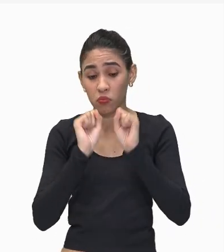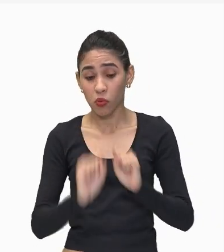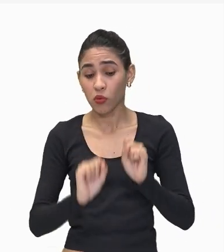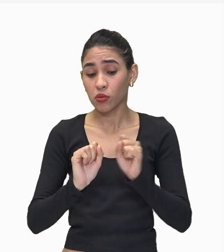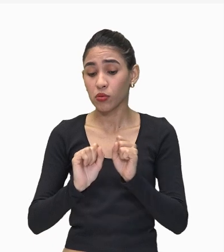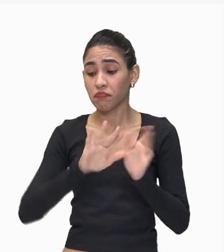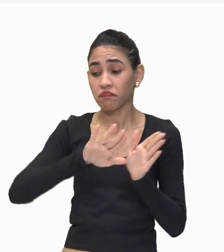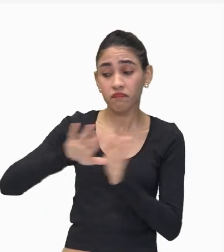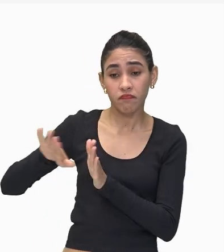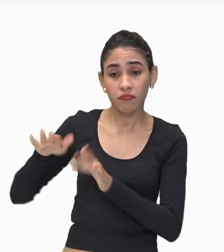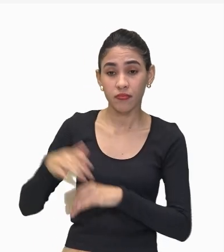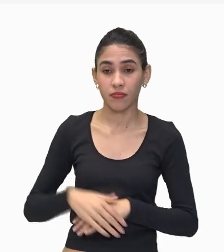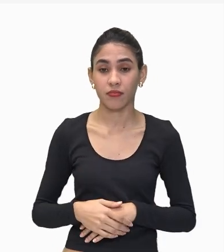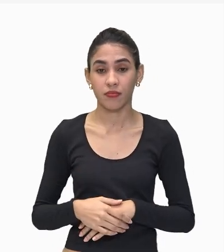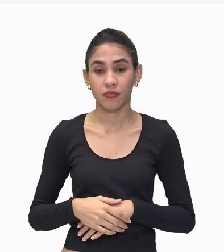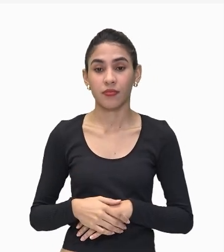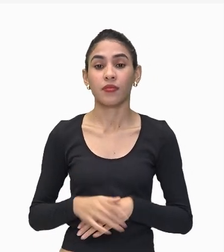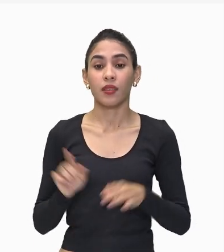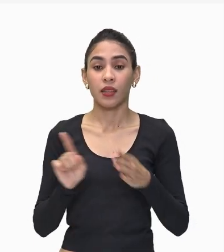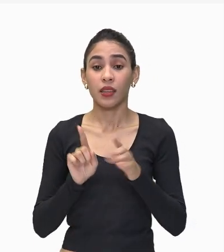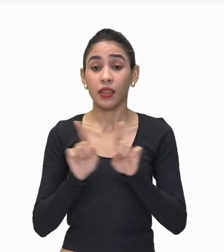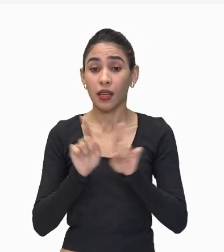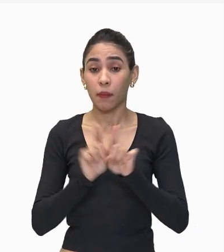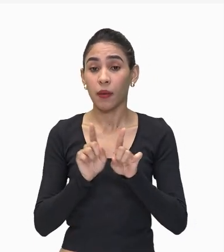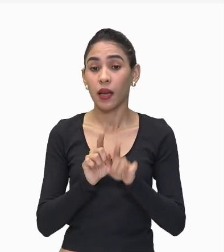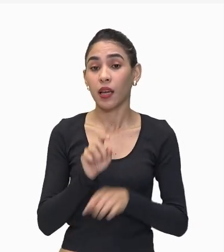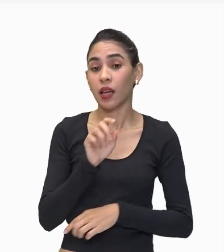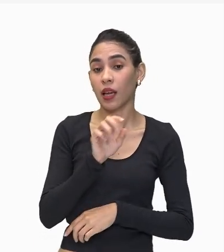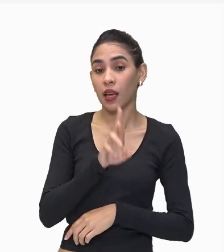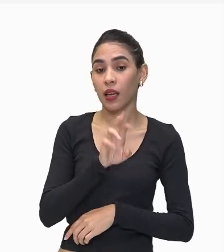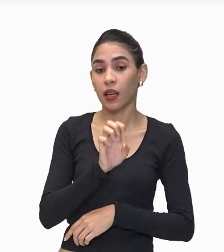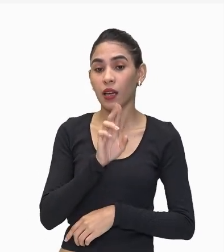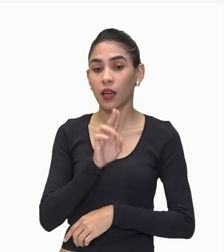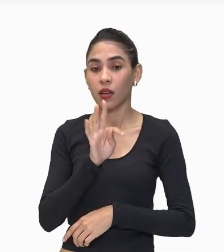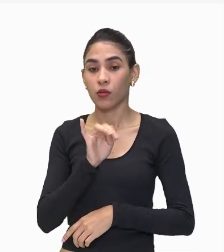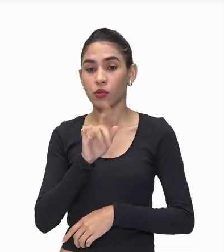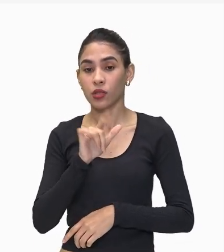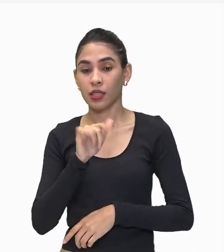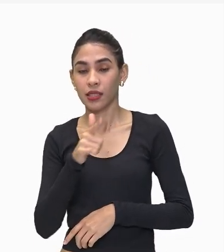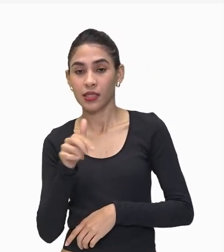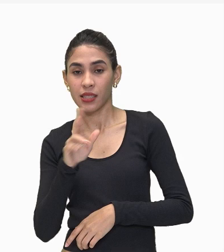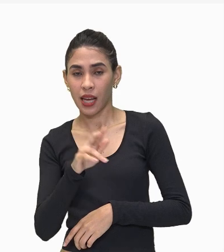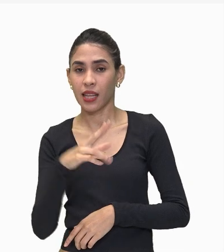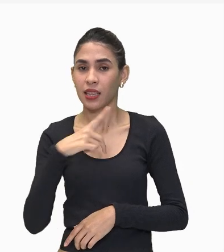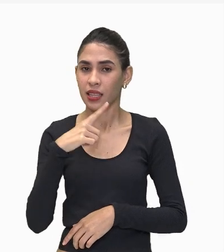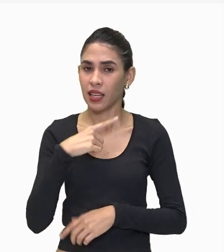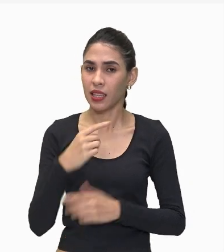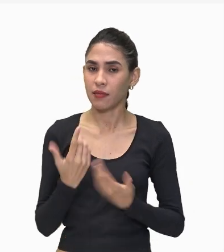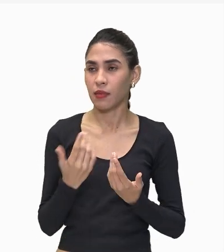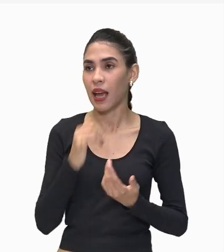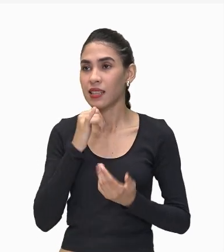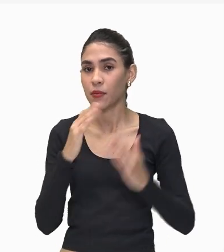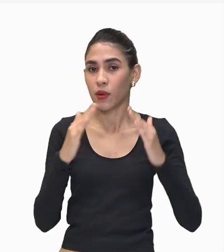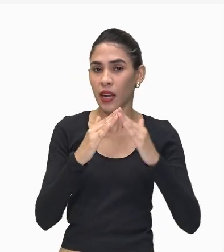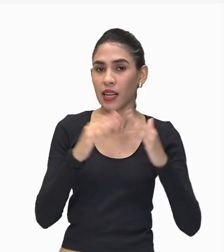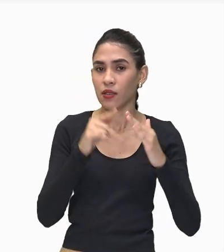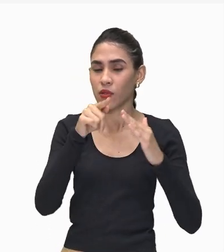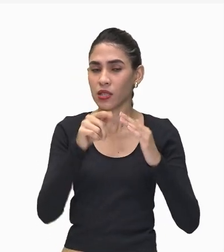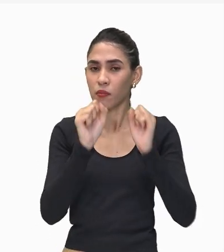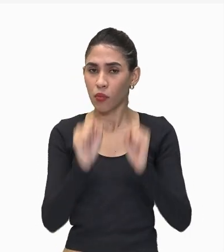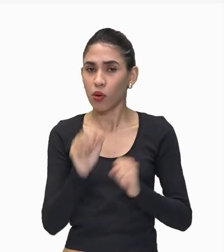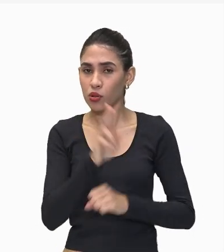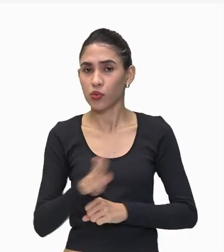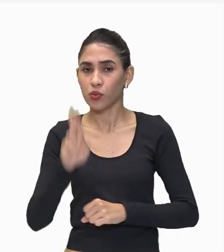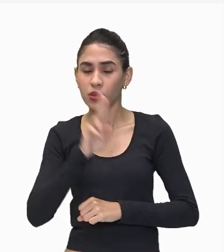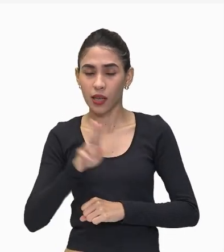exemplo E o processo De reutilização Existe uma grande Quantidade de produtos Na nossa casa Que a gente Acaba jogando Fora Mas que podem